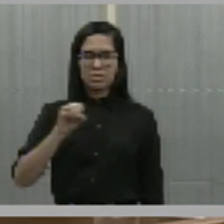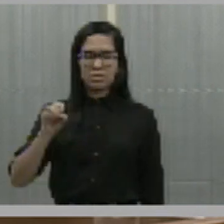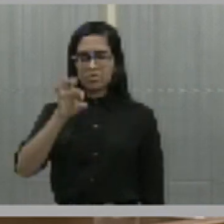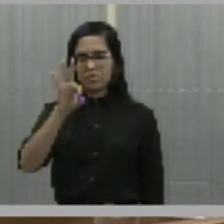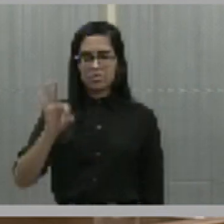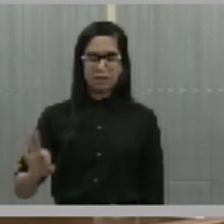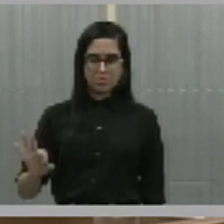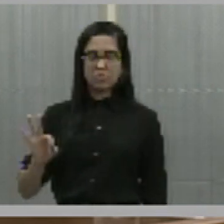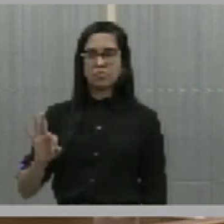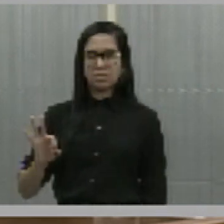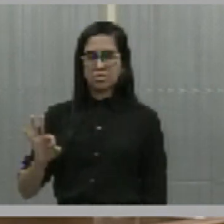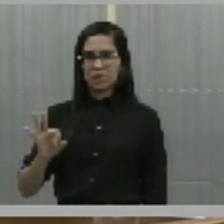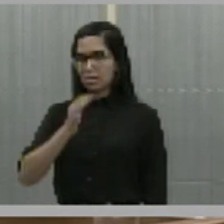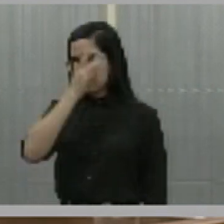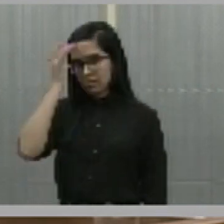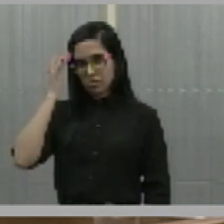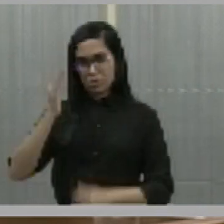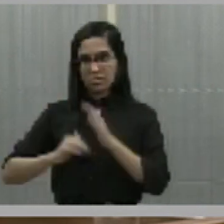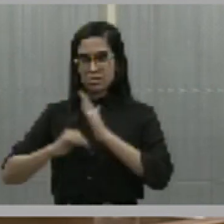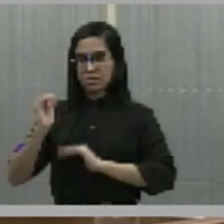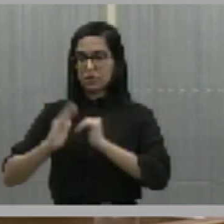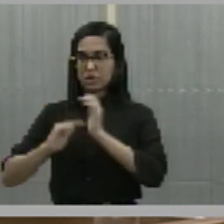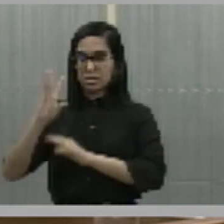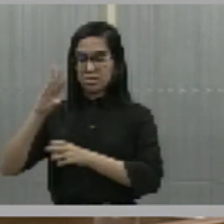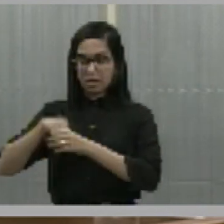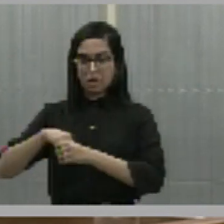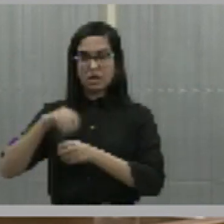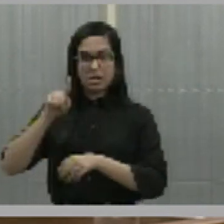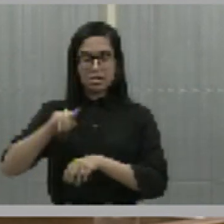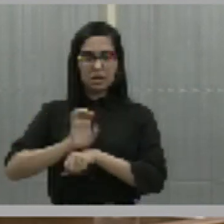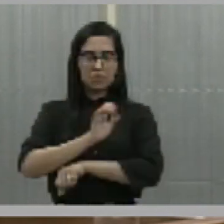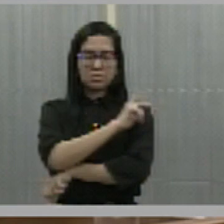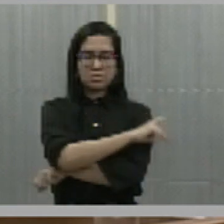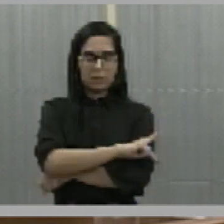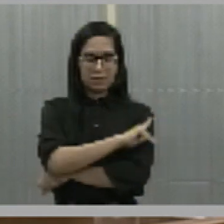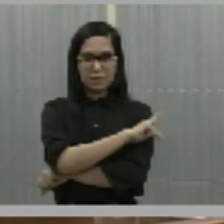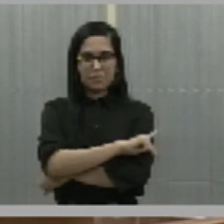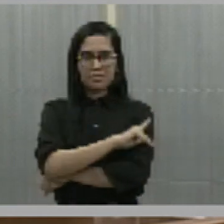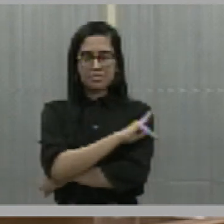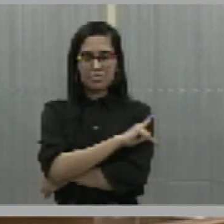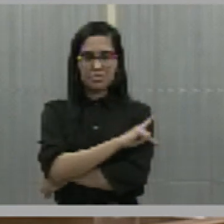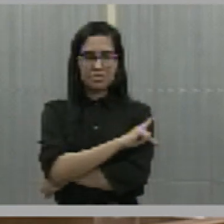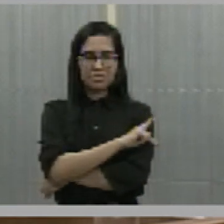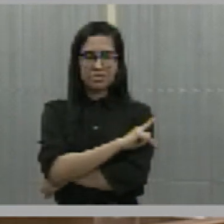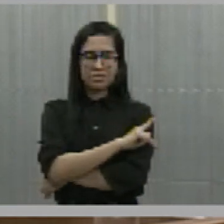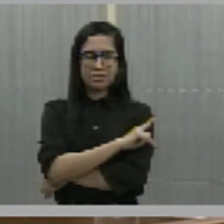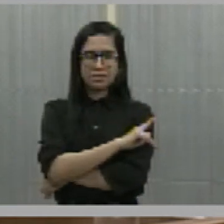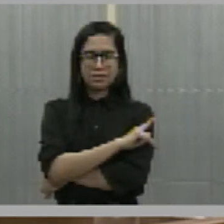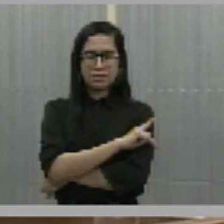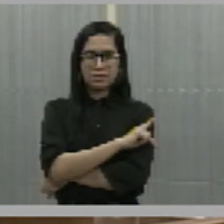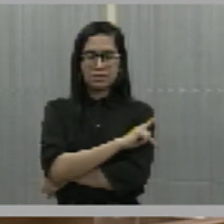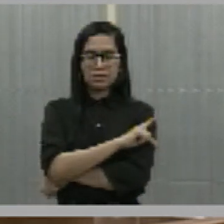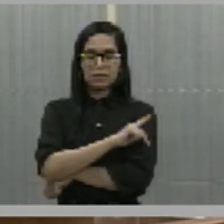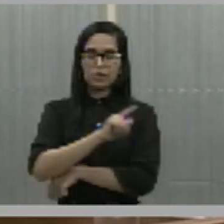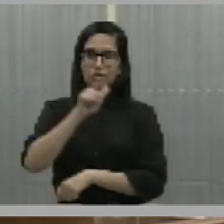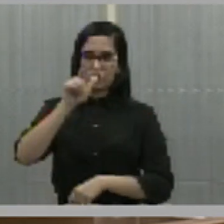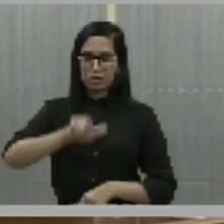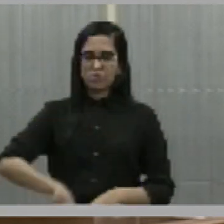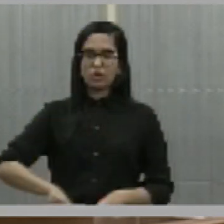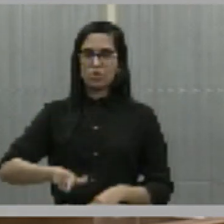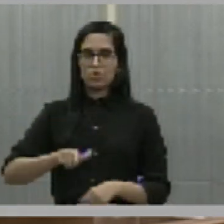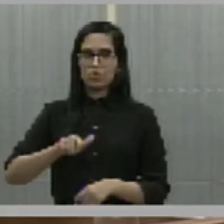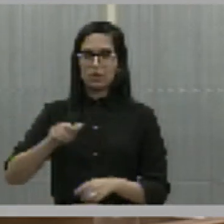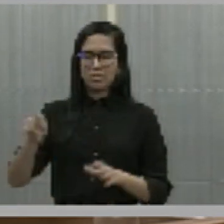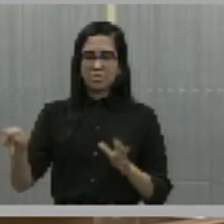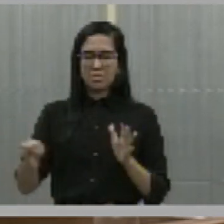atores piauienses, deputado Francisco Lima. E é mais um registro que fica à disposição da